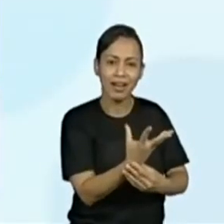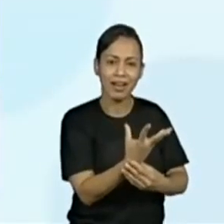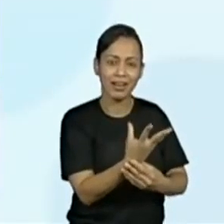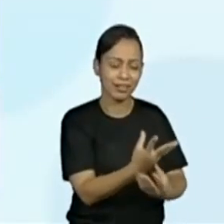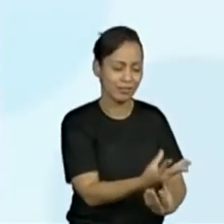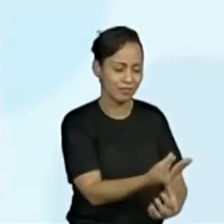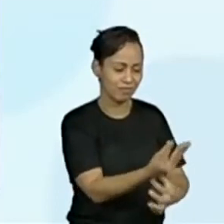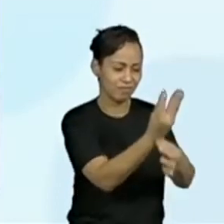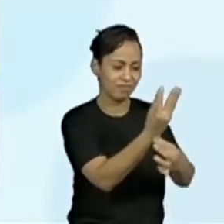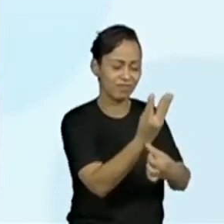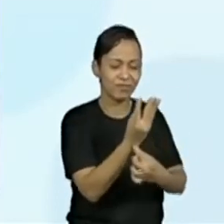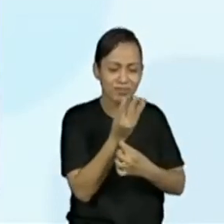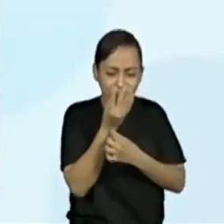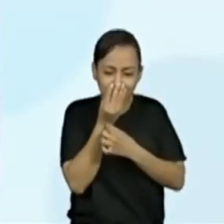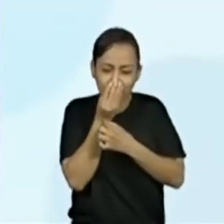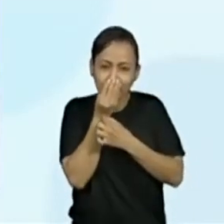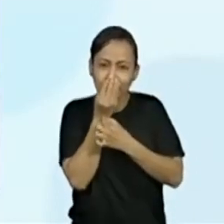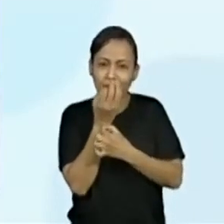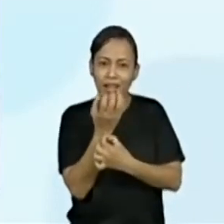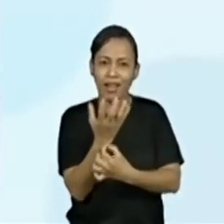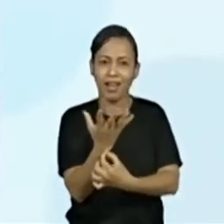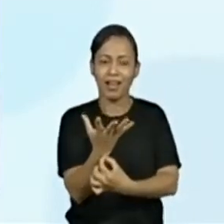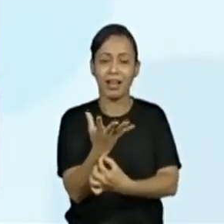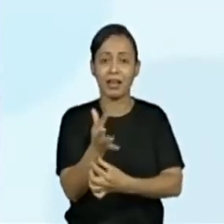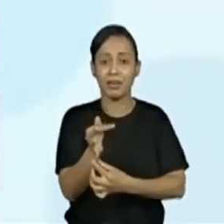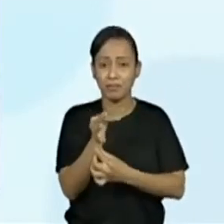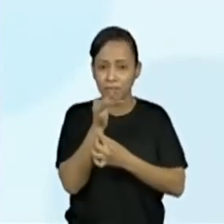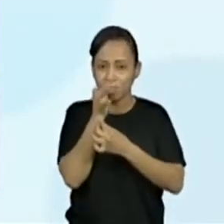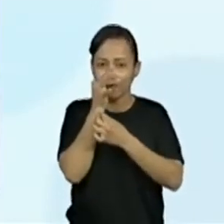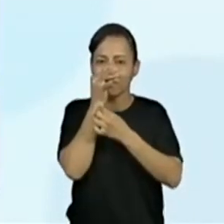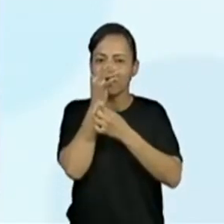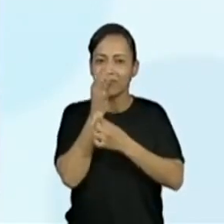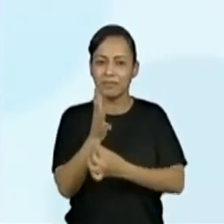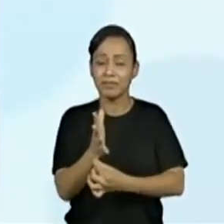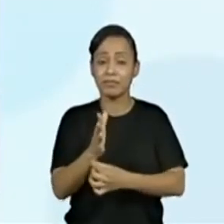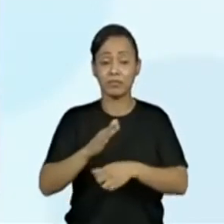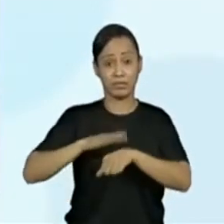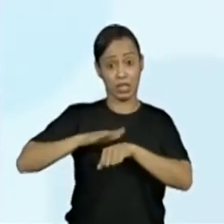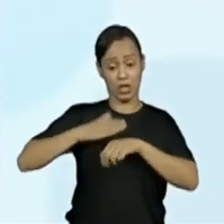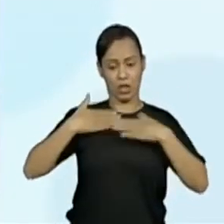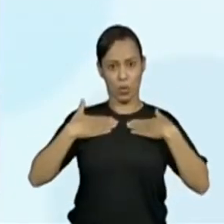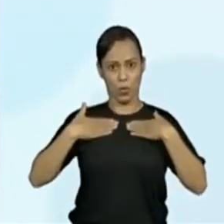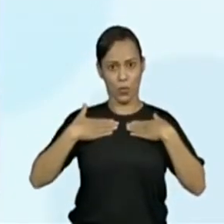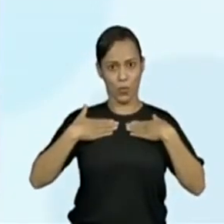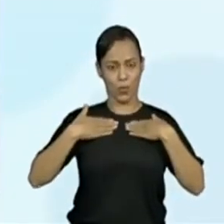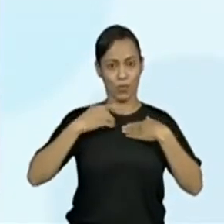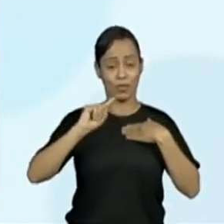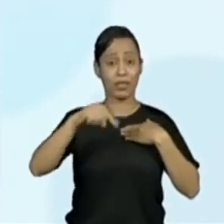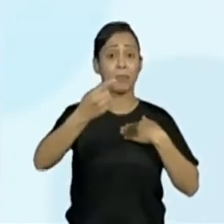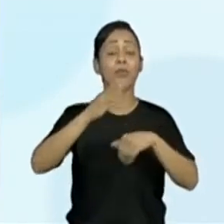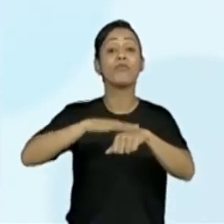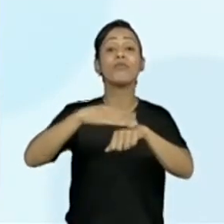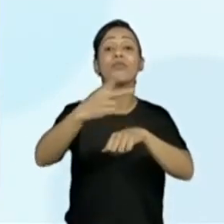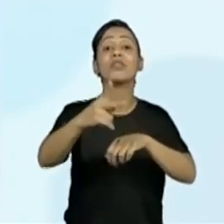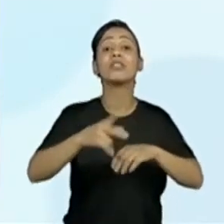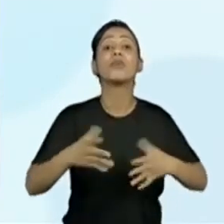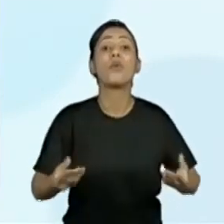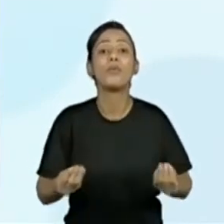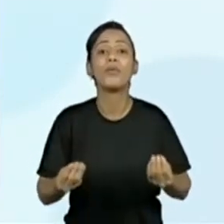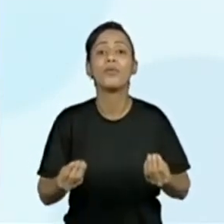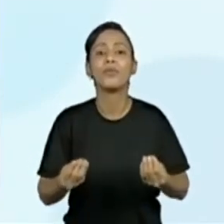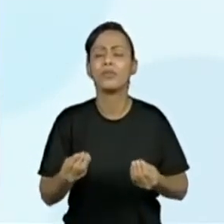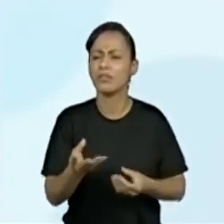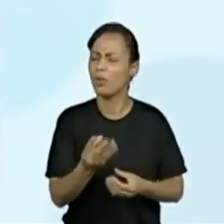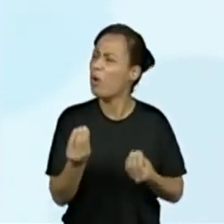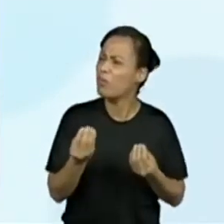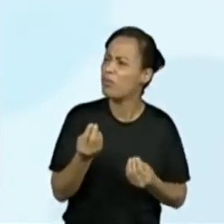vou pedir para vocês olharem aqui e eu vou repetir. Roseira, dá-me uma rosa. Roseira, dá-me uma